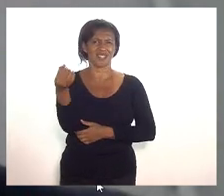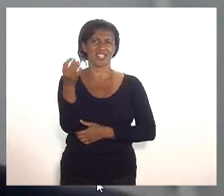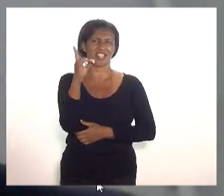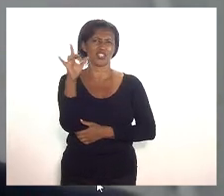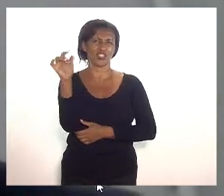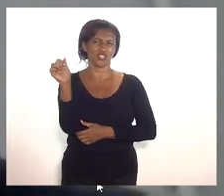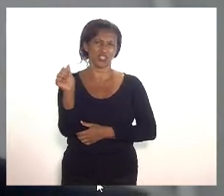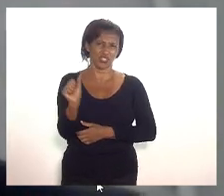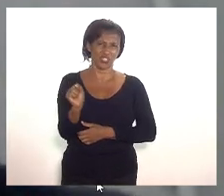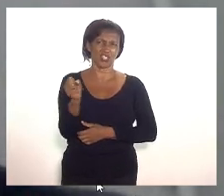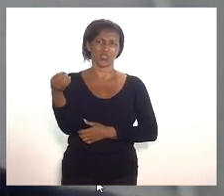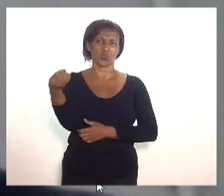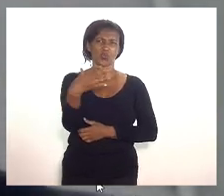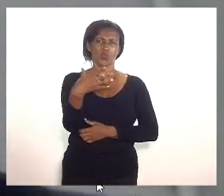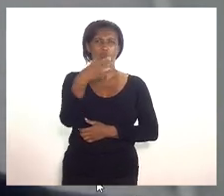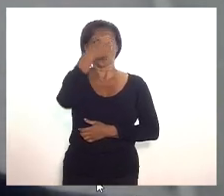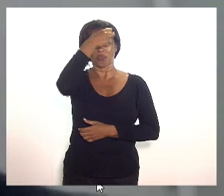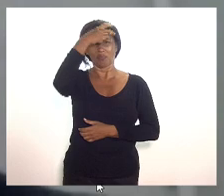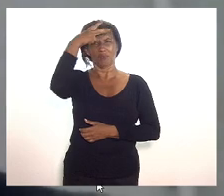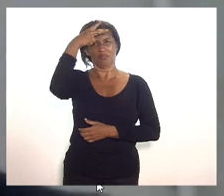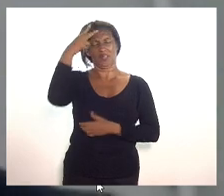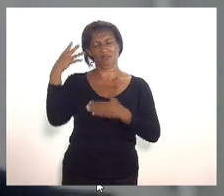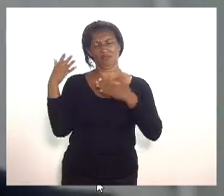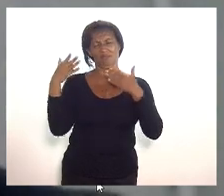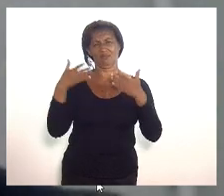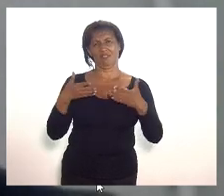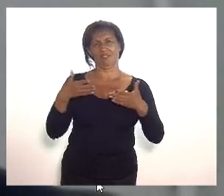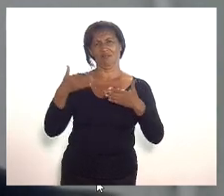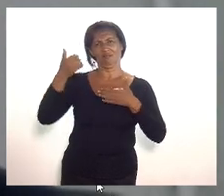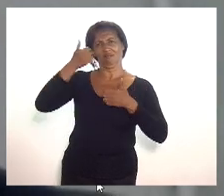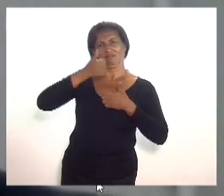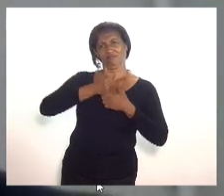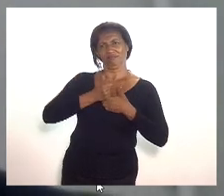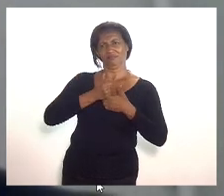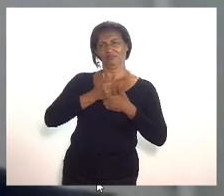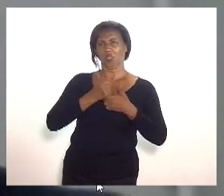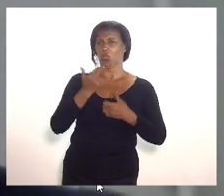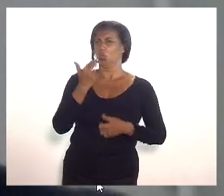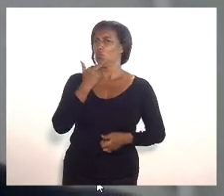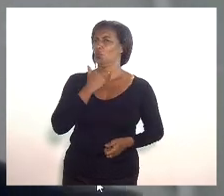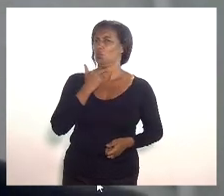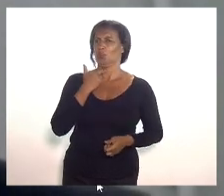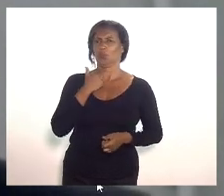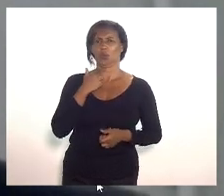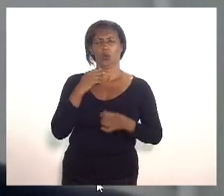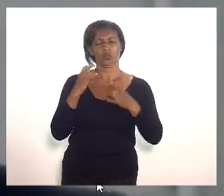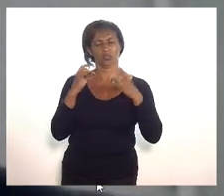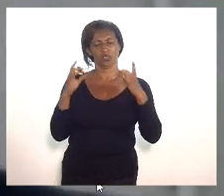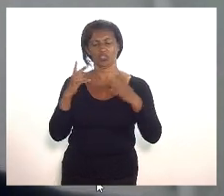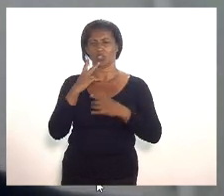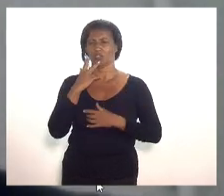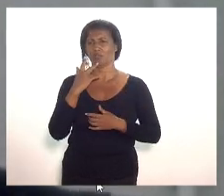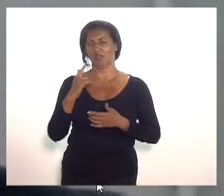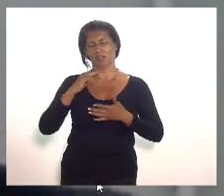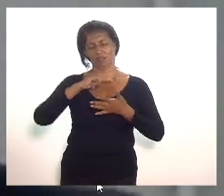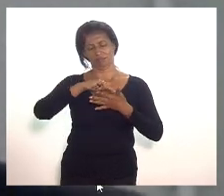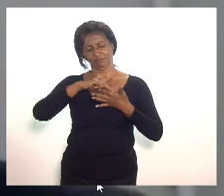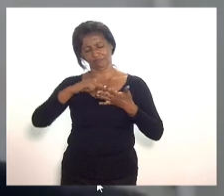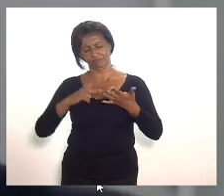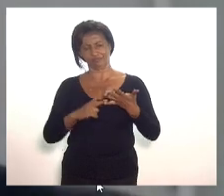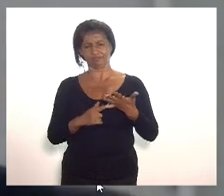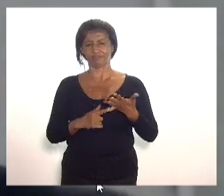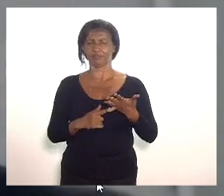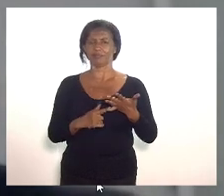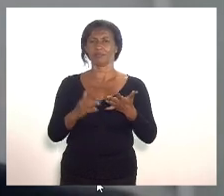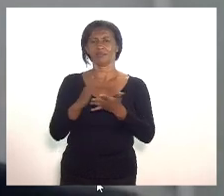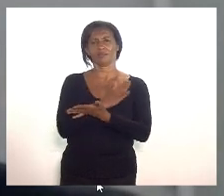que um novo prefeito está no carro e eu não posso me privar de fazer algumas considerações sobre a sua